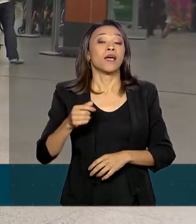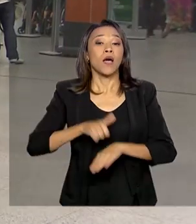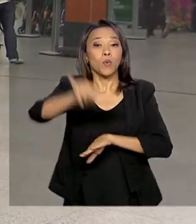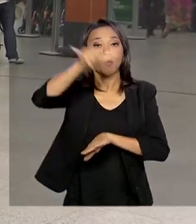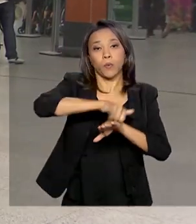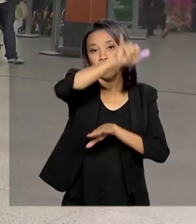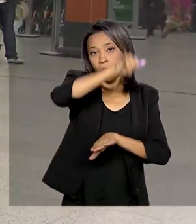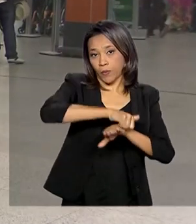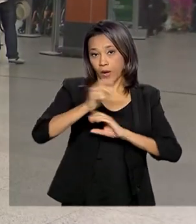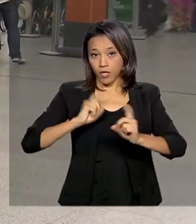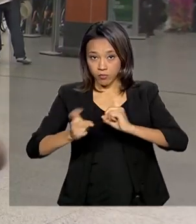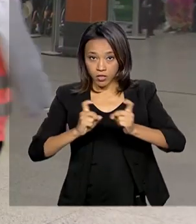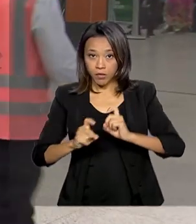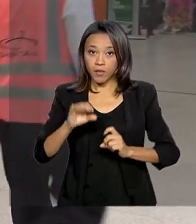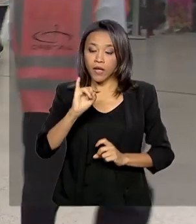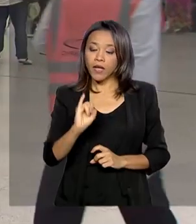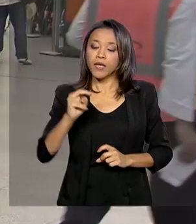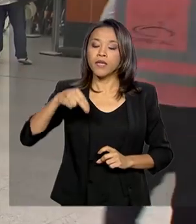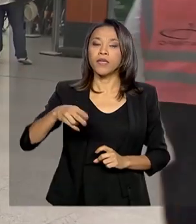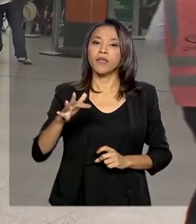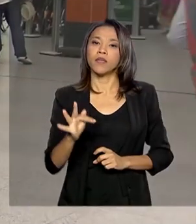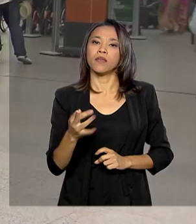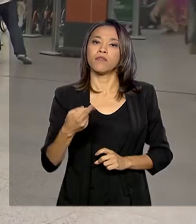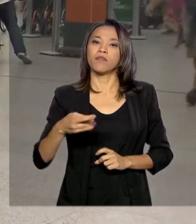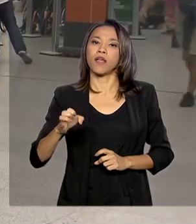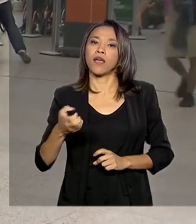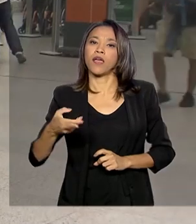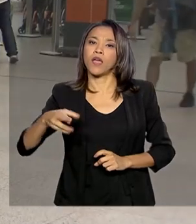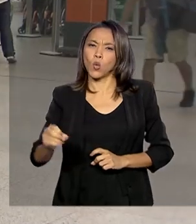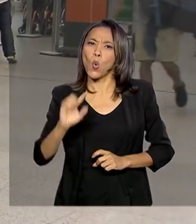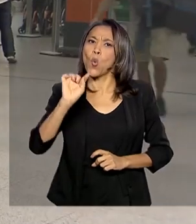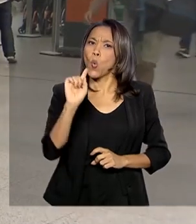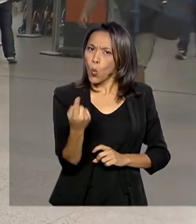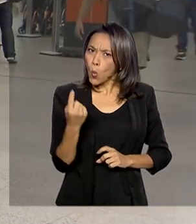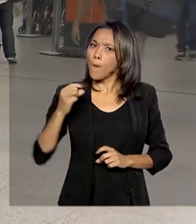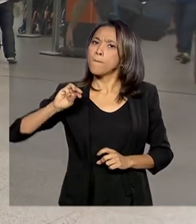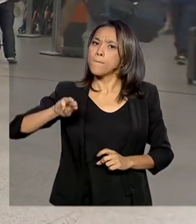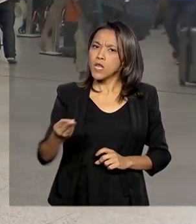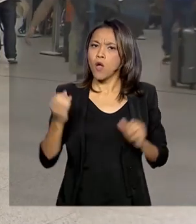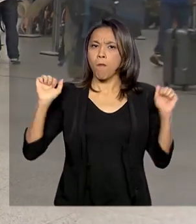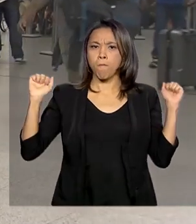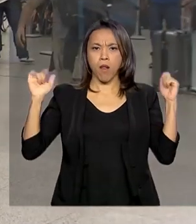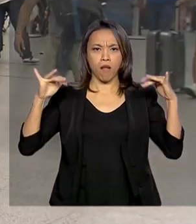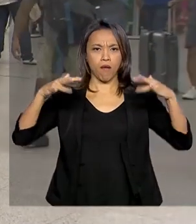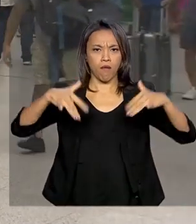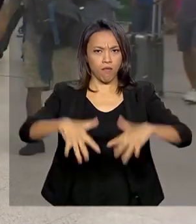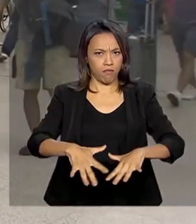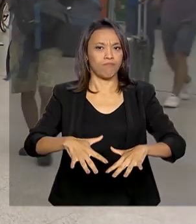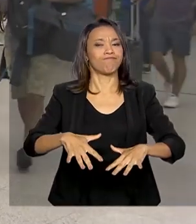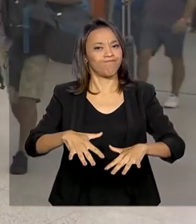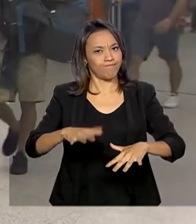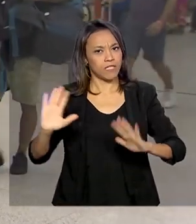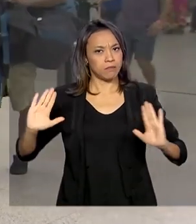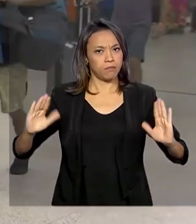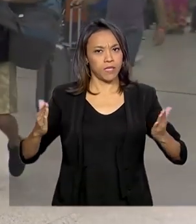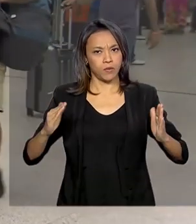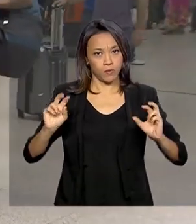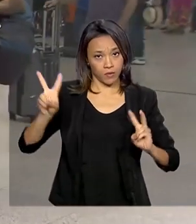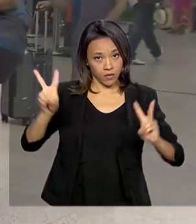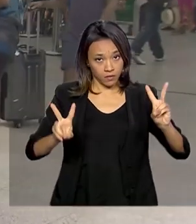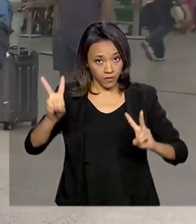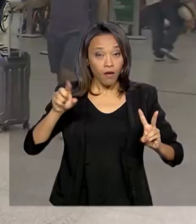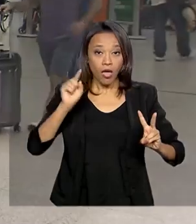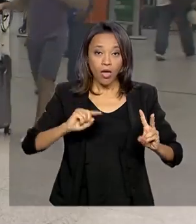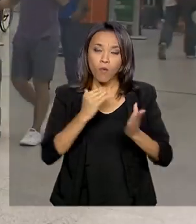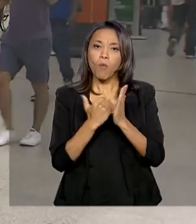devem receber um fluxo de mais de um milhão de passageiros neste carnaval. O número representa um aumento de 3%